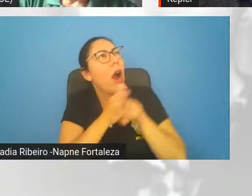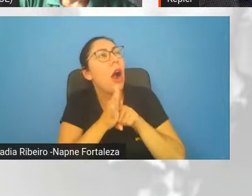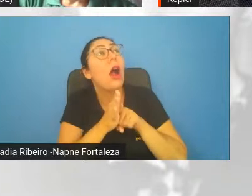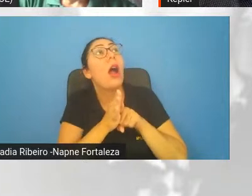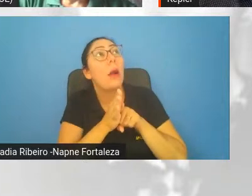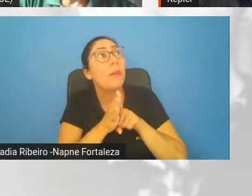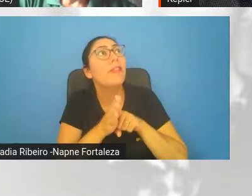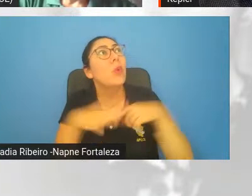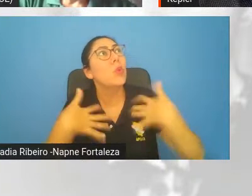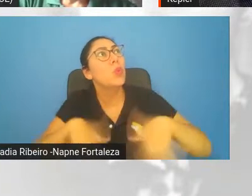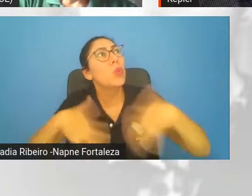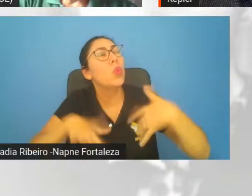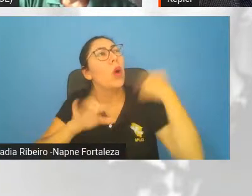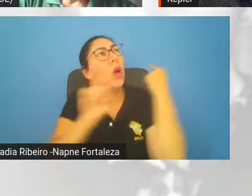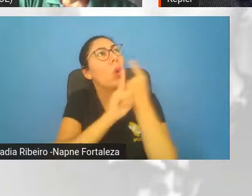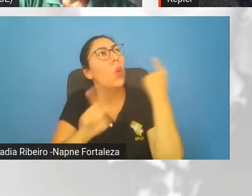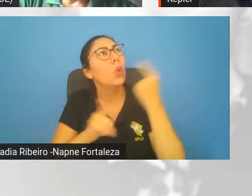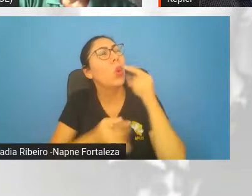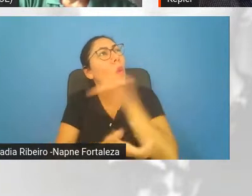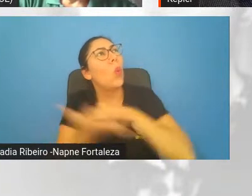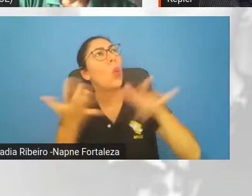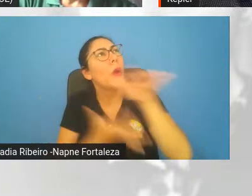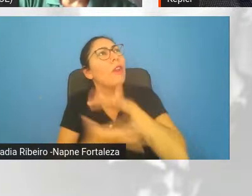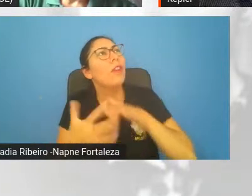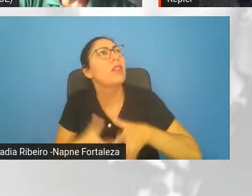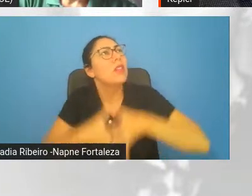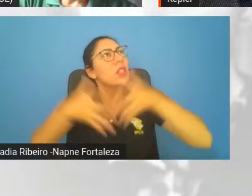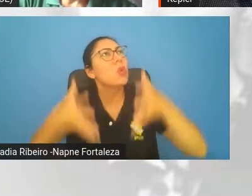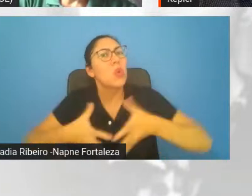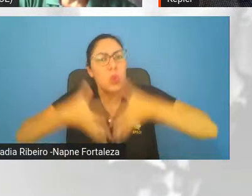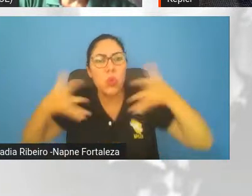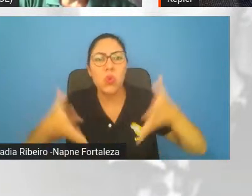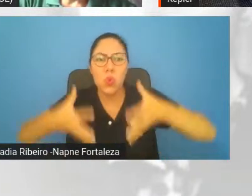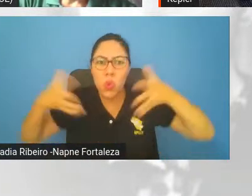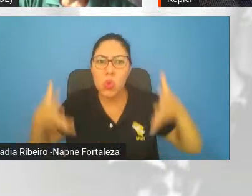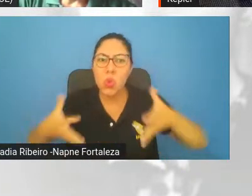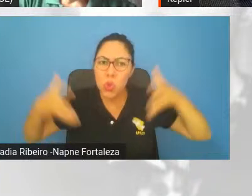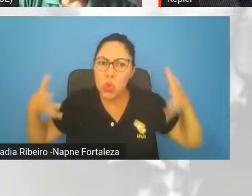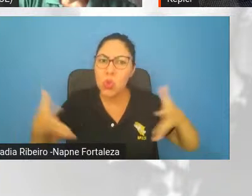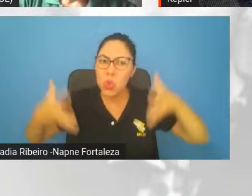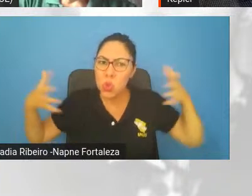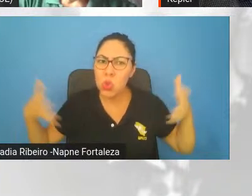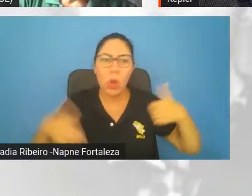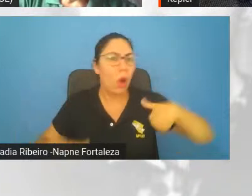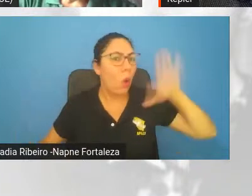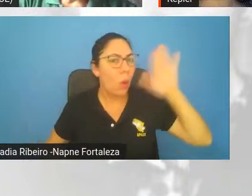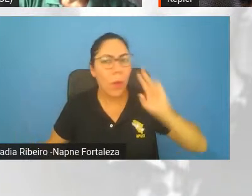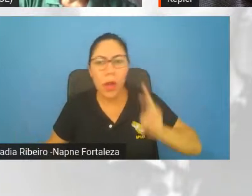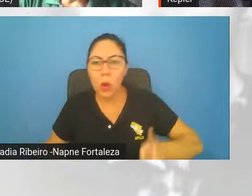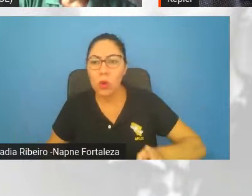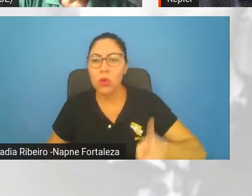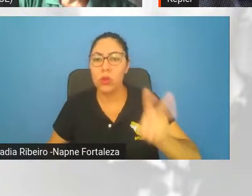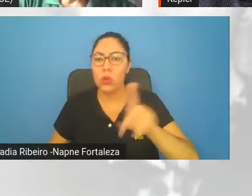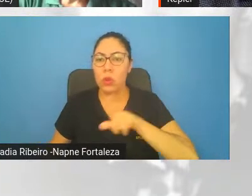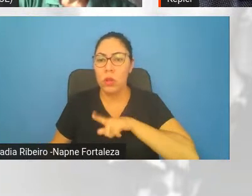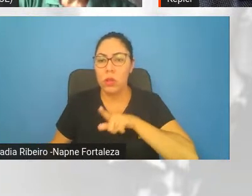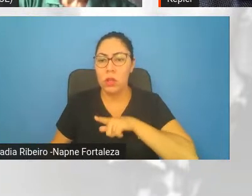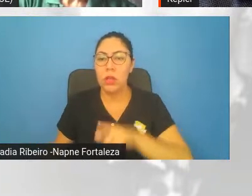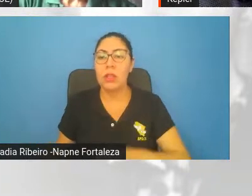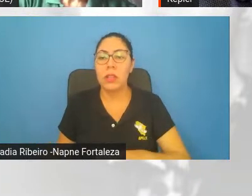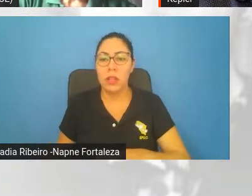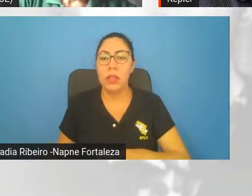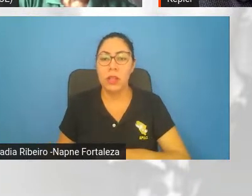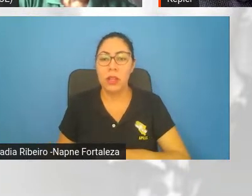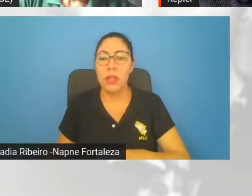maior. Ou se você olha para o passado, quanto mais ele é menor. Então, eu digo, quando o Redshift é igual a 1, é porque o universo era duas